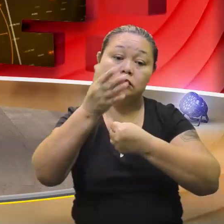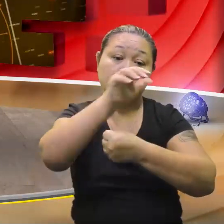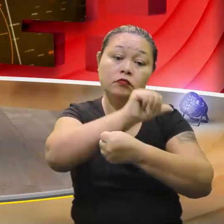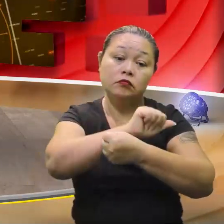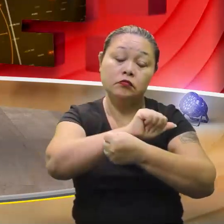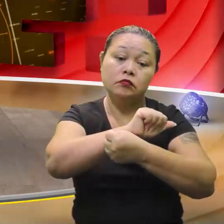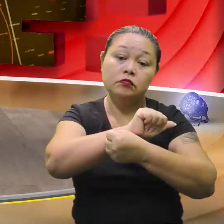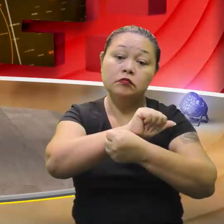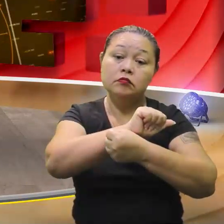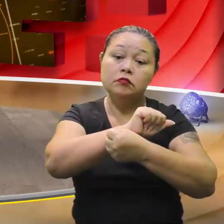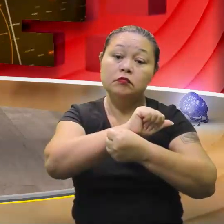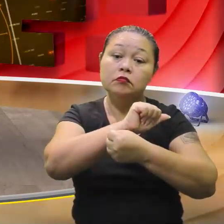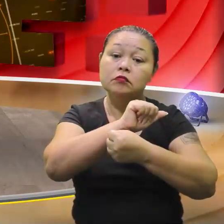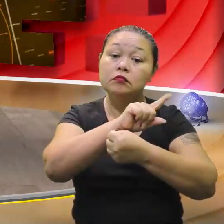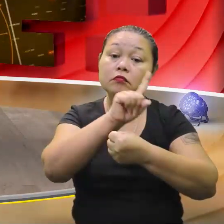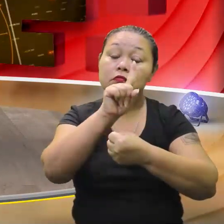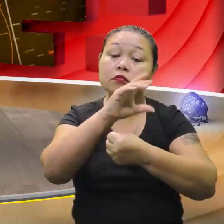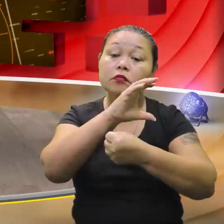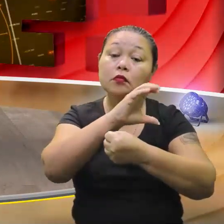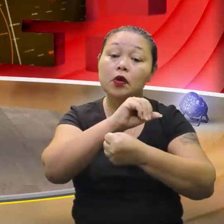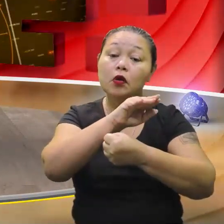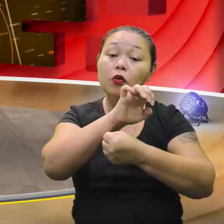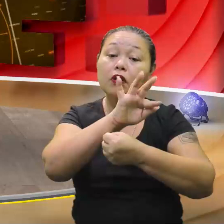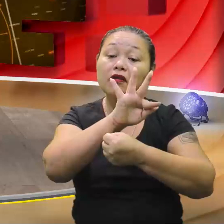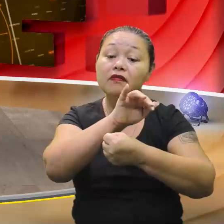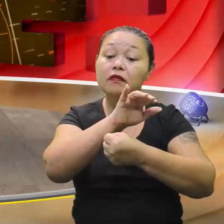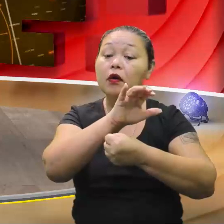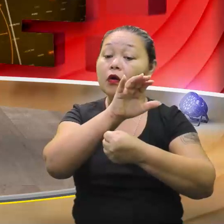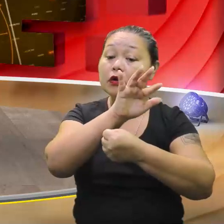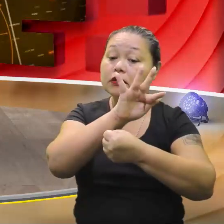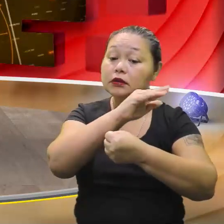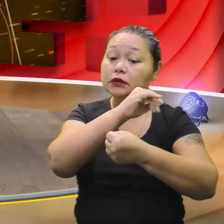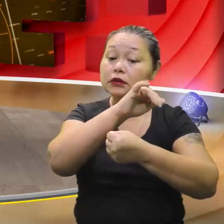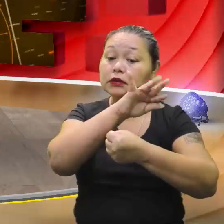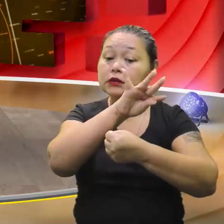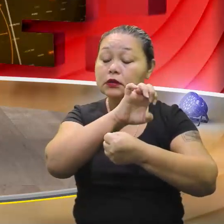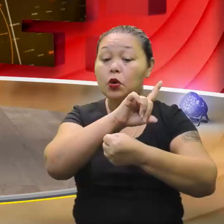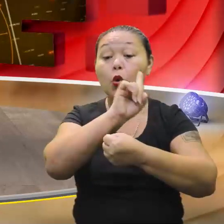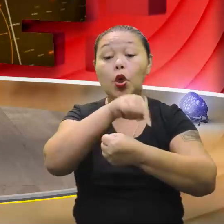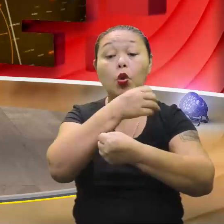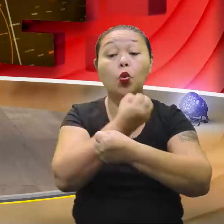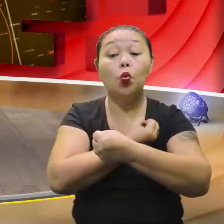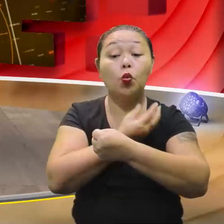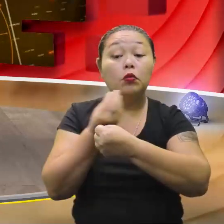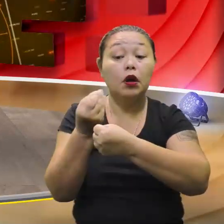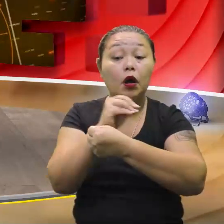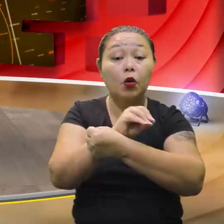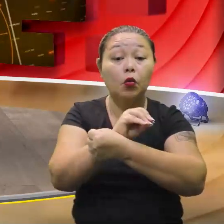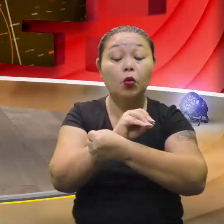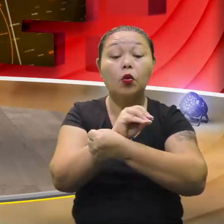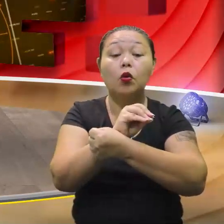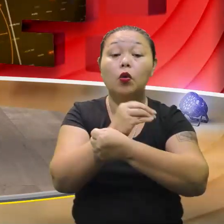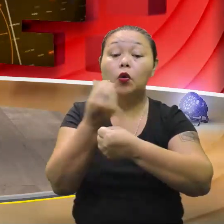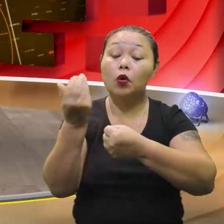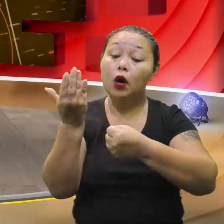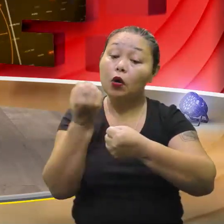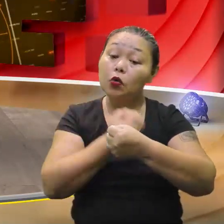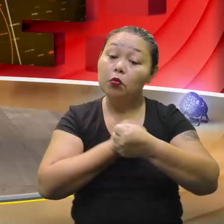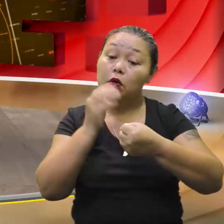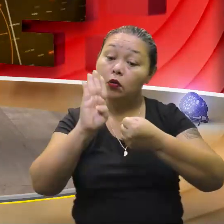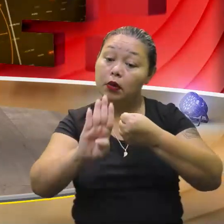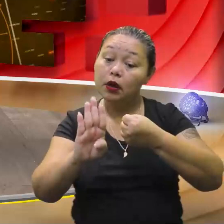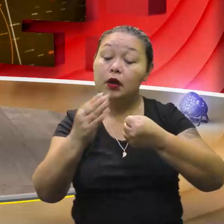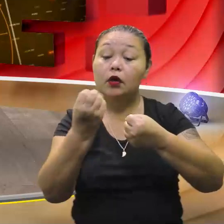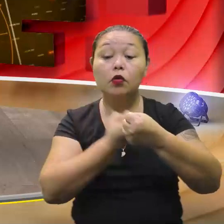e atenção a esse nome. Coeficiente número A, número B